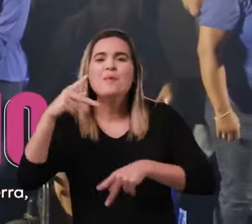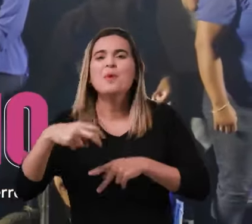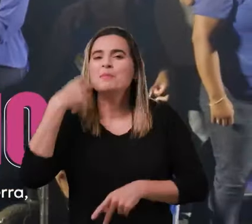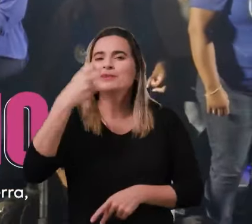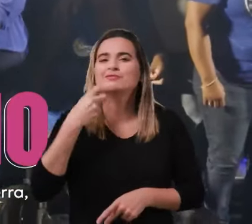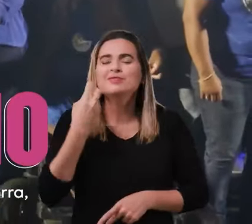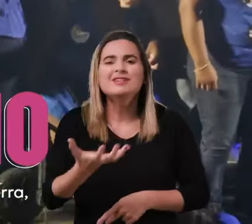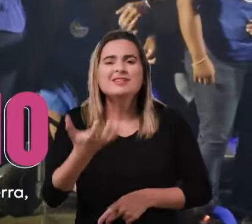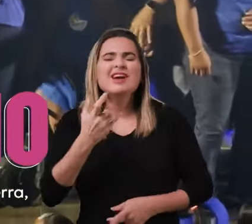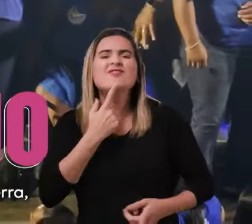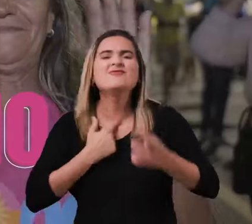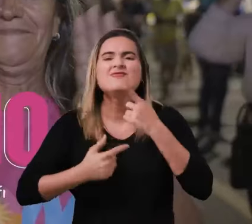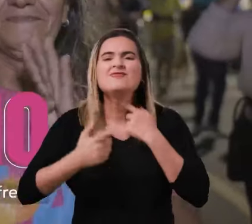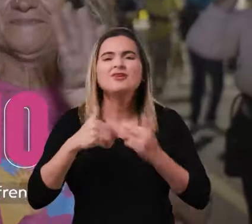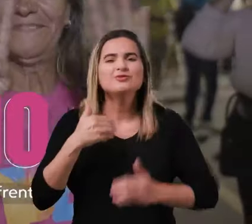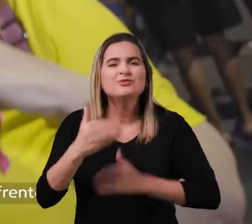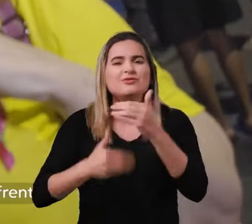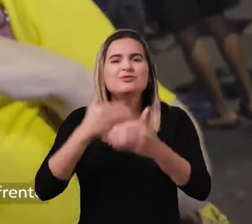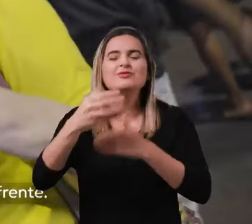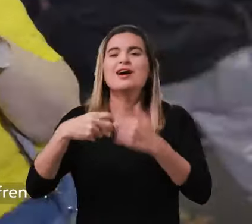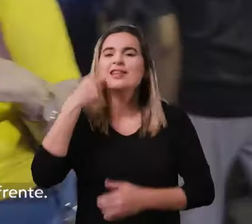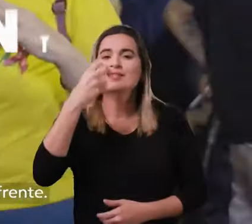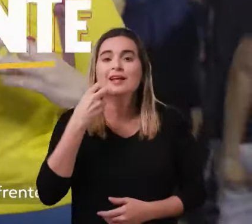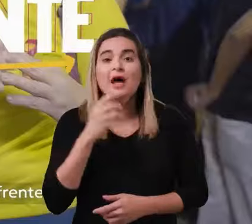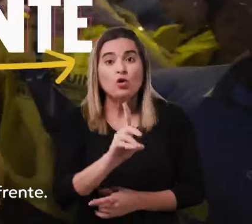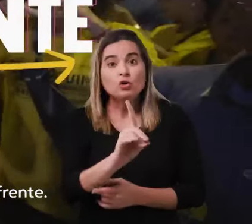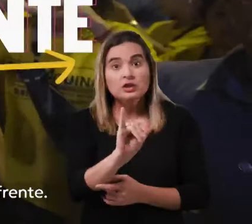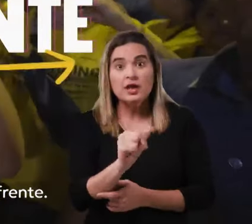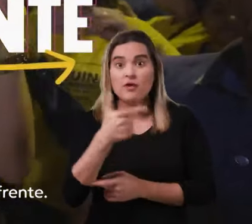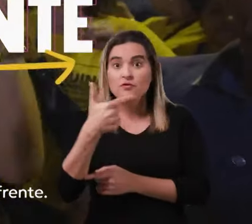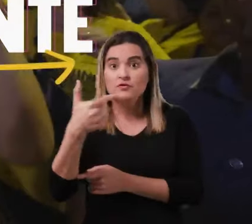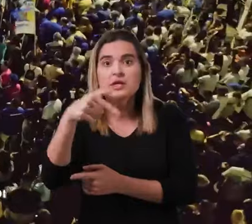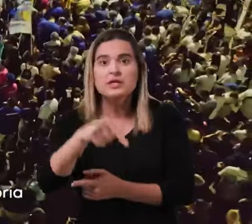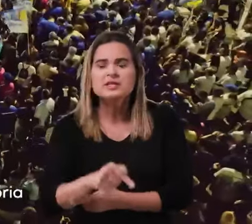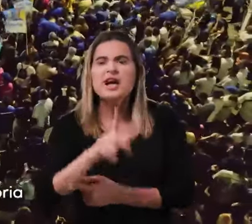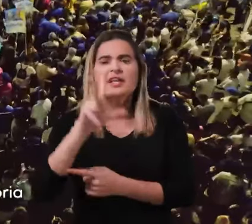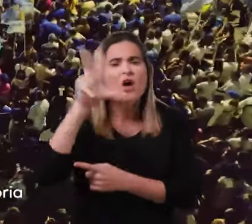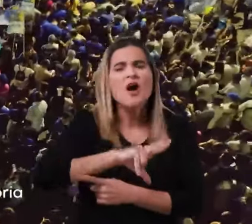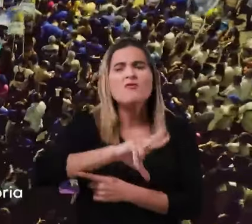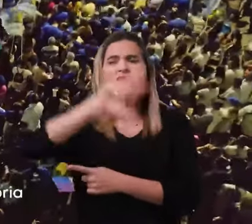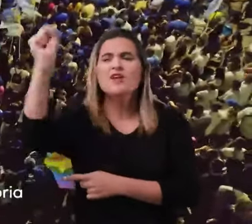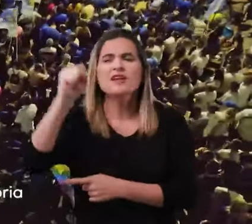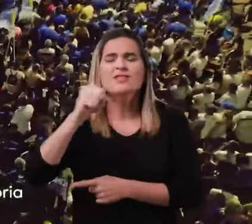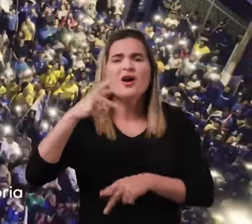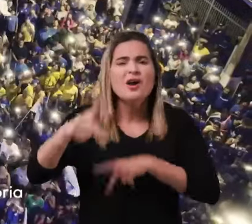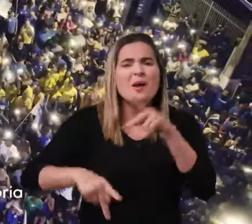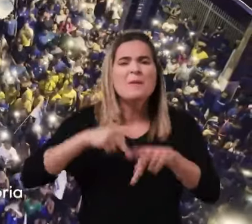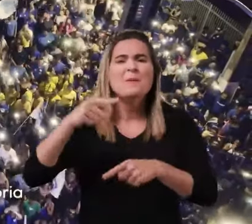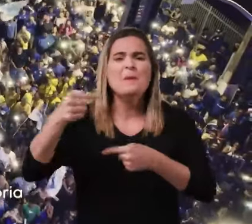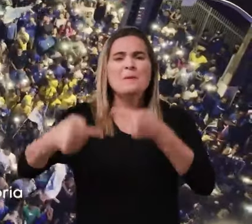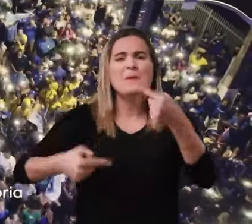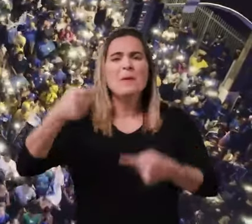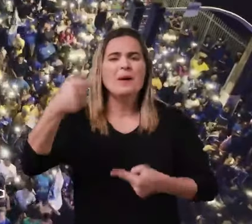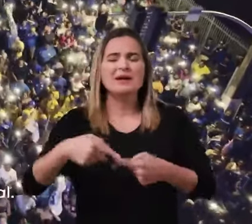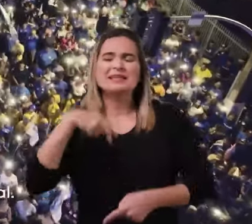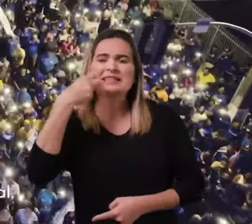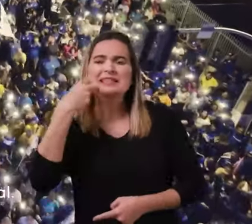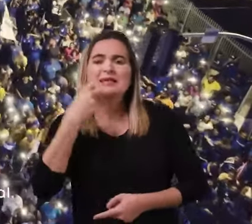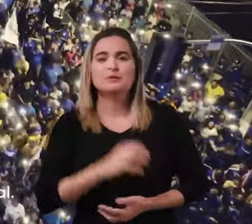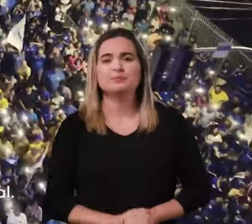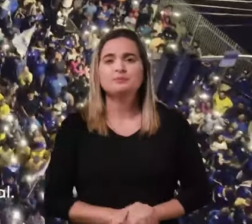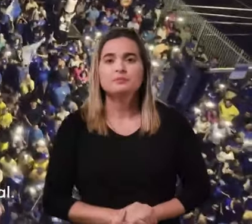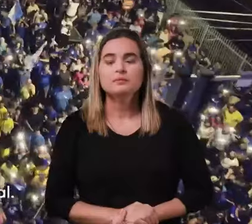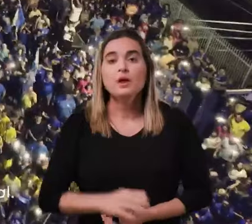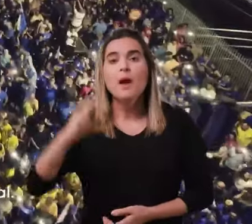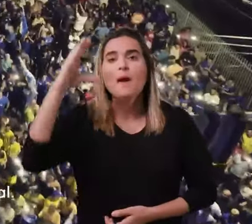com Paulinho e Joana Guerra que querem e desejam uma Natal para frente. Dia 27 será a maior e mais linda vitória já vista